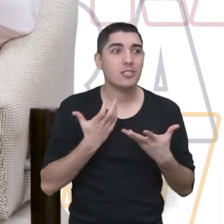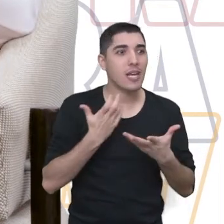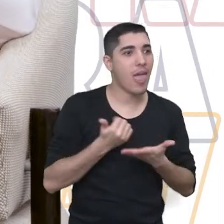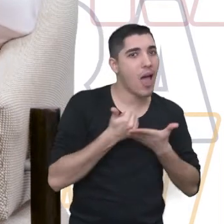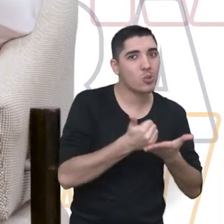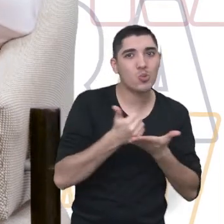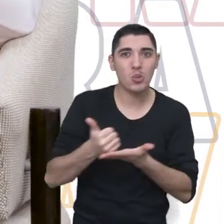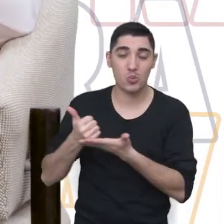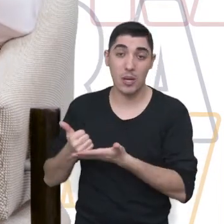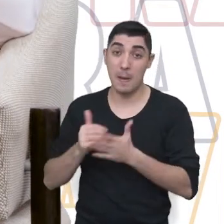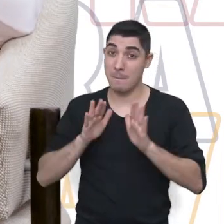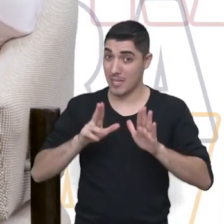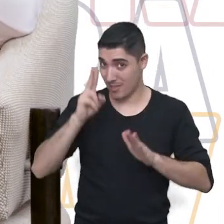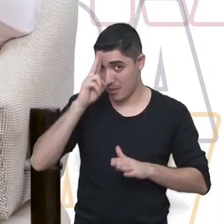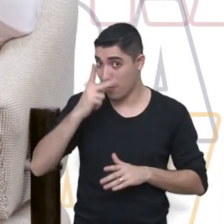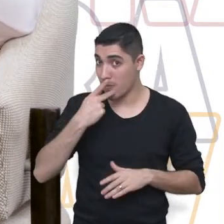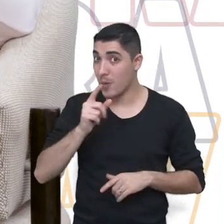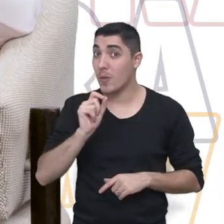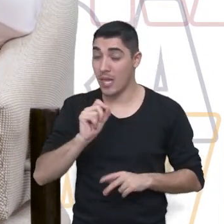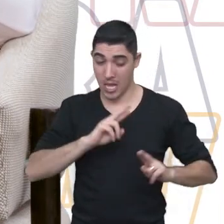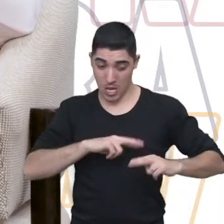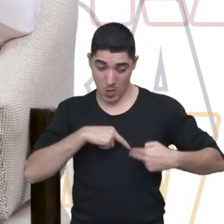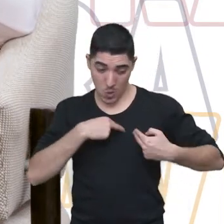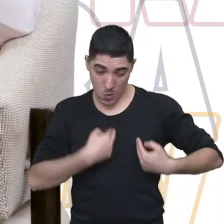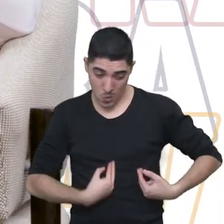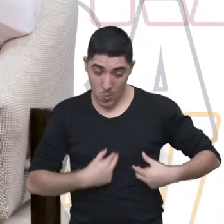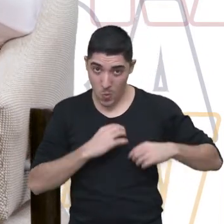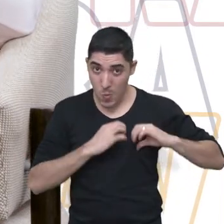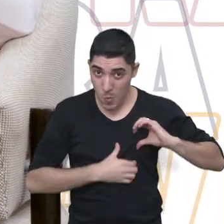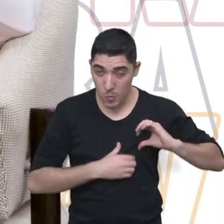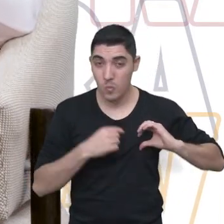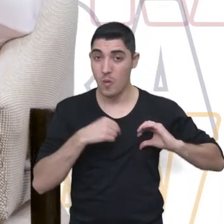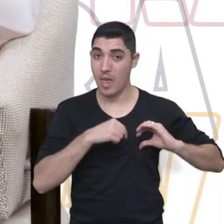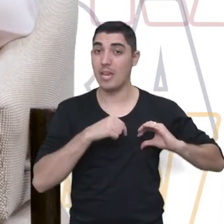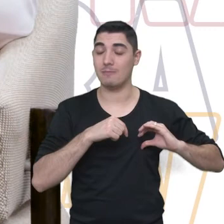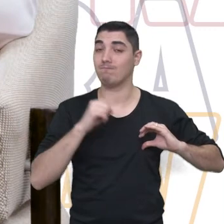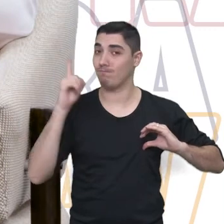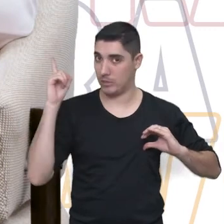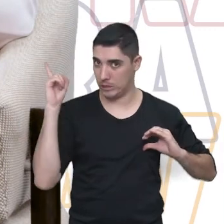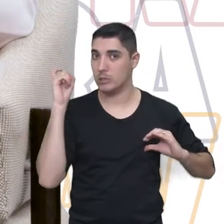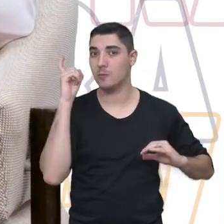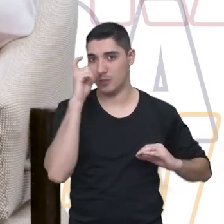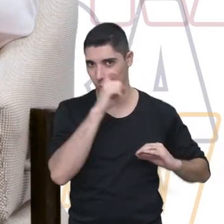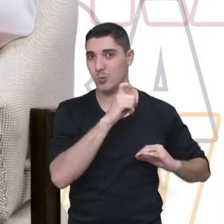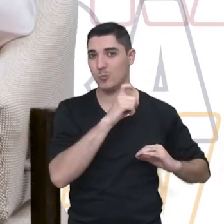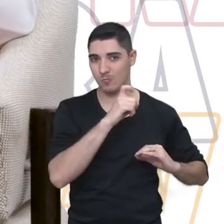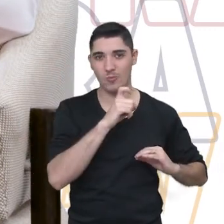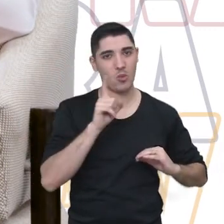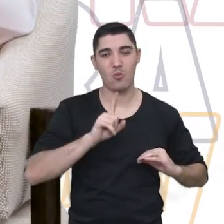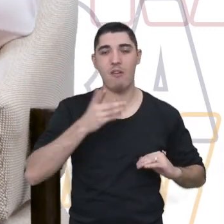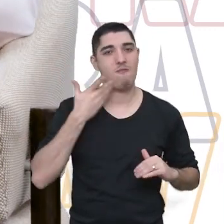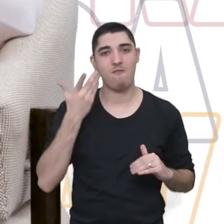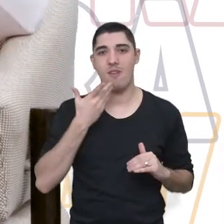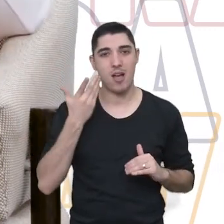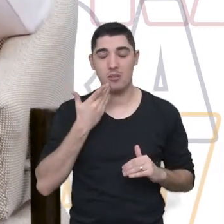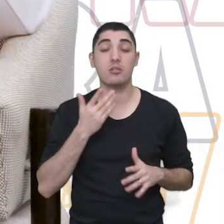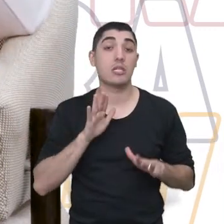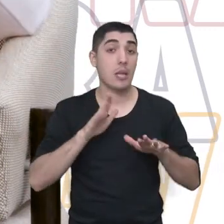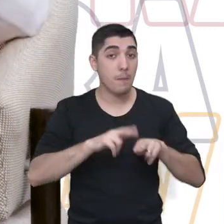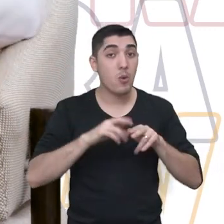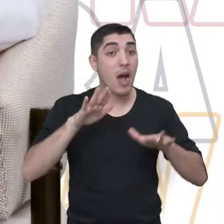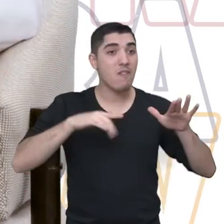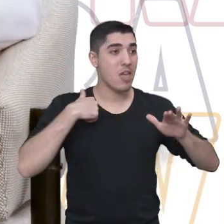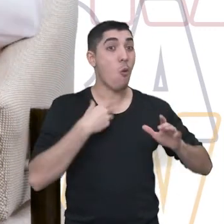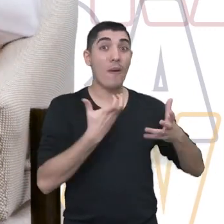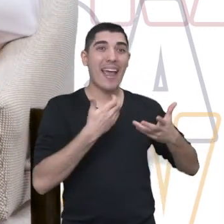Pelo desejo de ajudar. Mas, como eu disse, o luto é um tema bem difícil, tá? E, às vezes, a gente chega